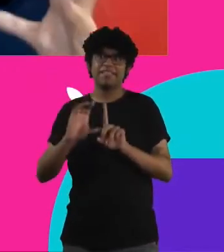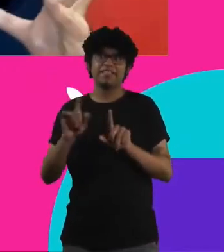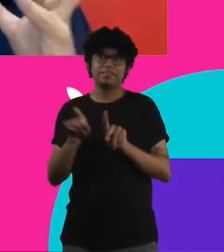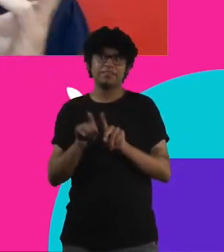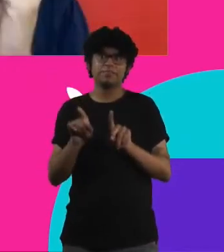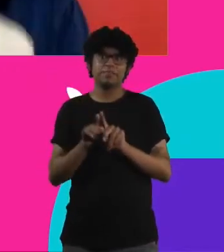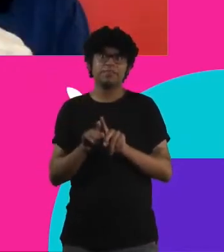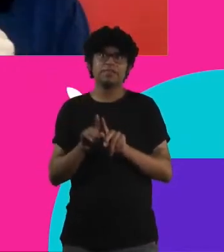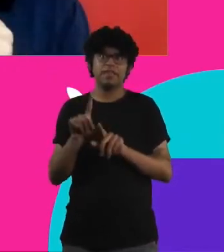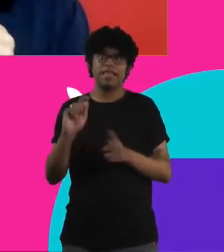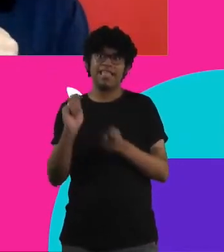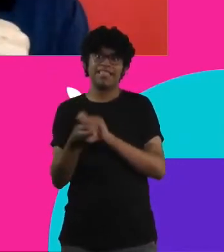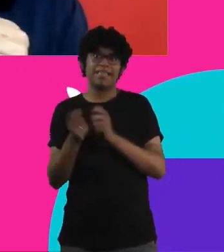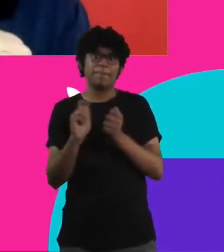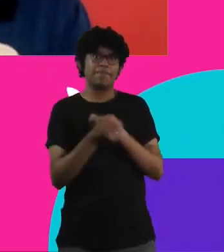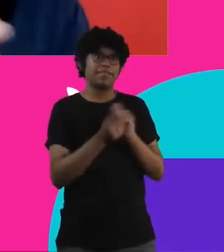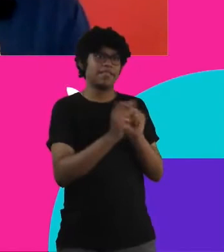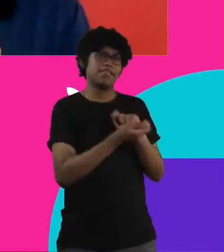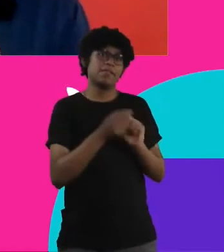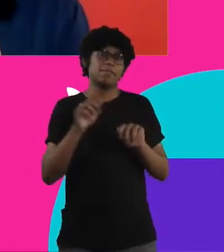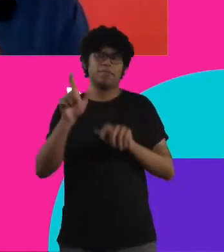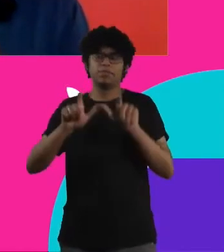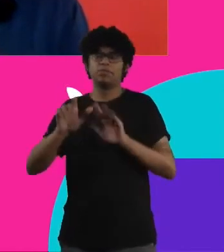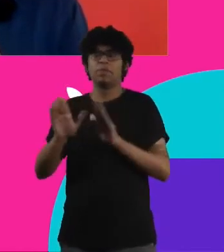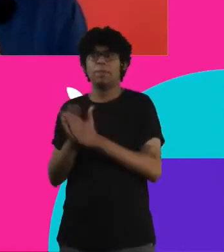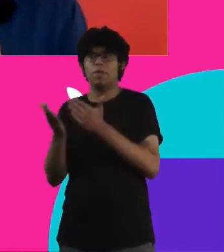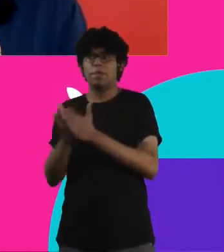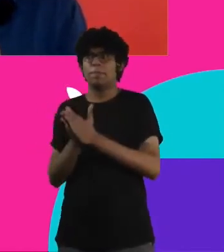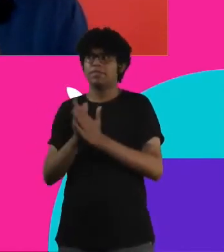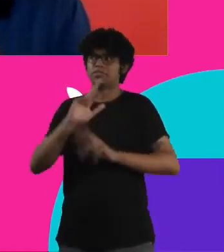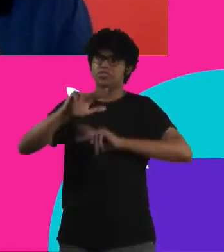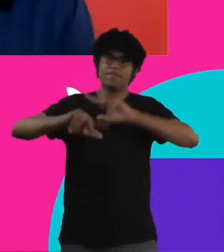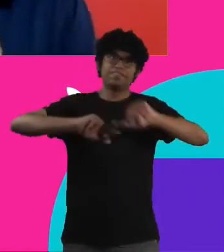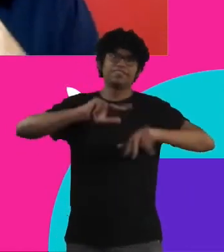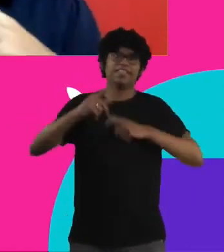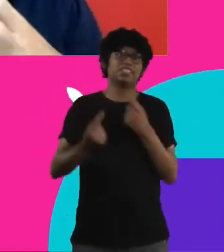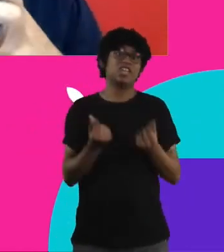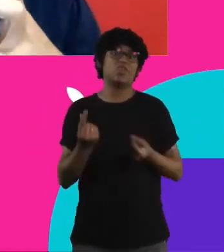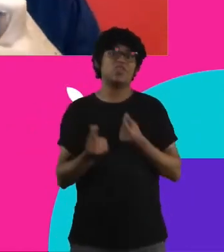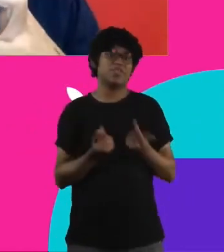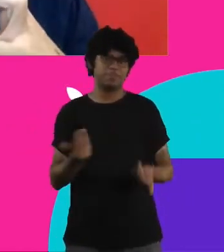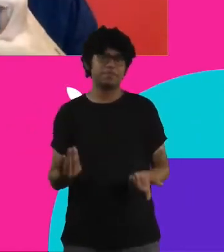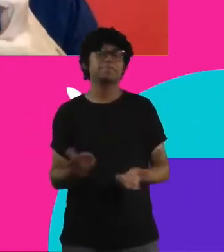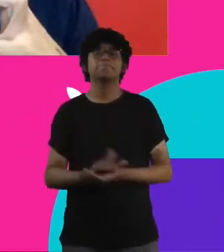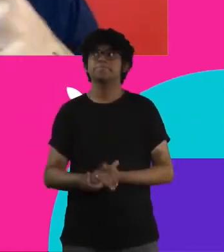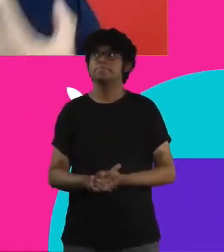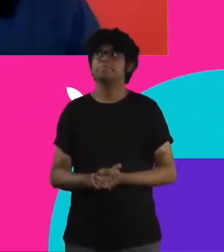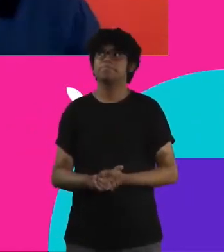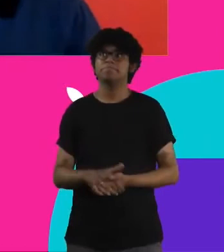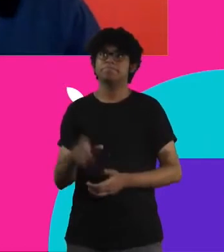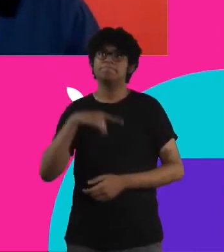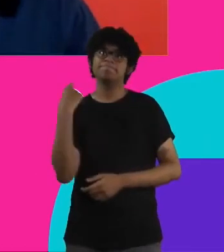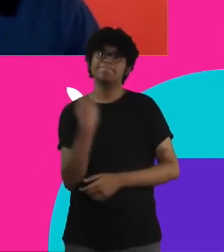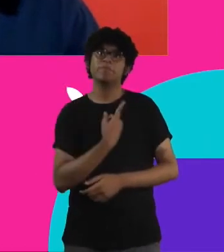a resiliência dos mais vulneráveis a essa diversidade econômica que você fala. A gente, como